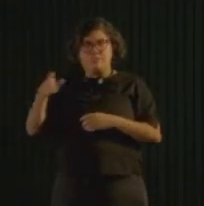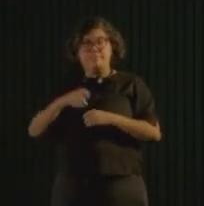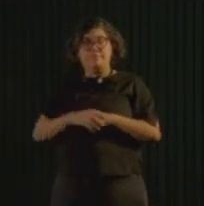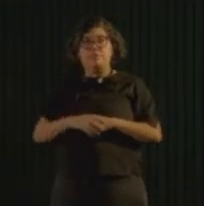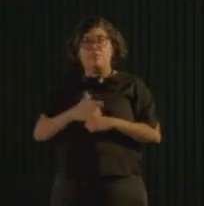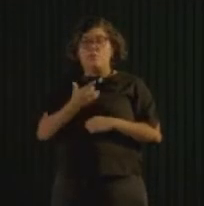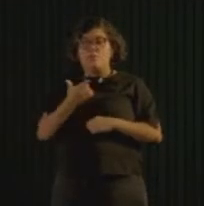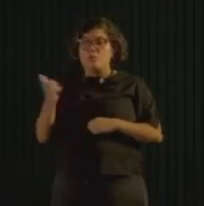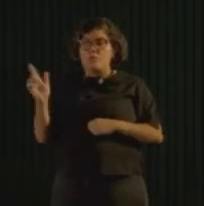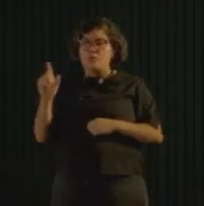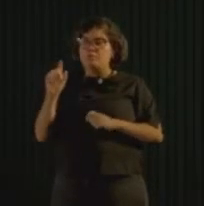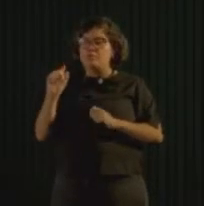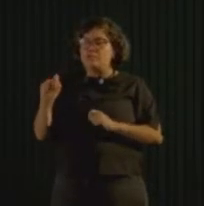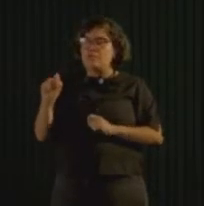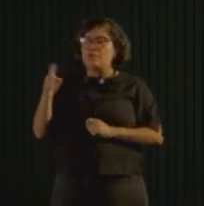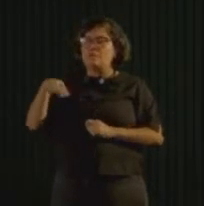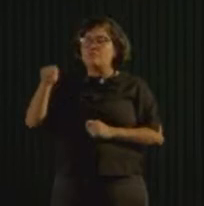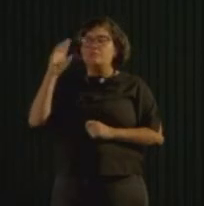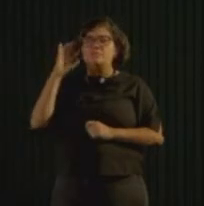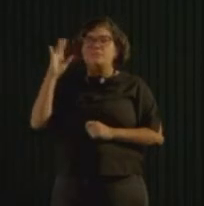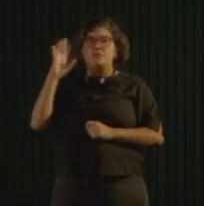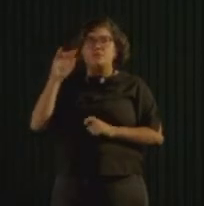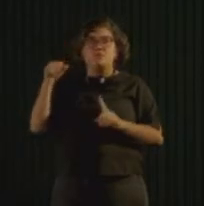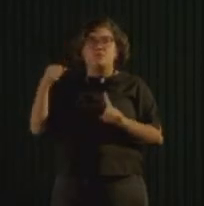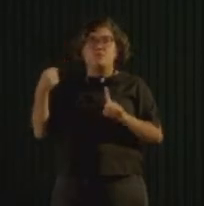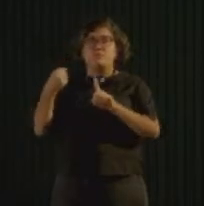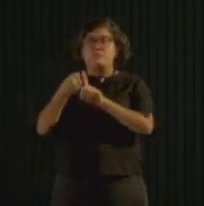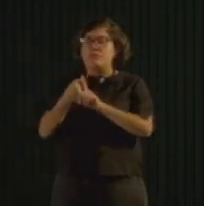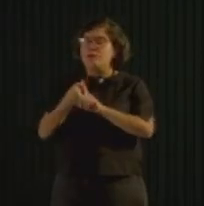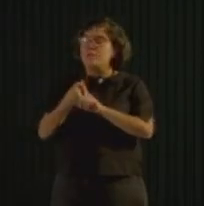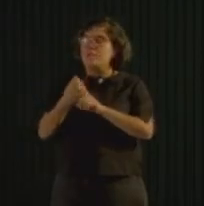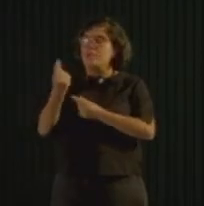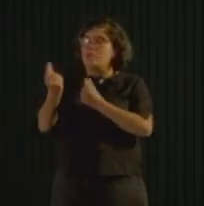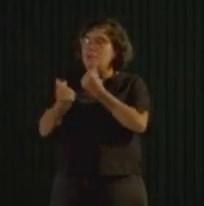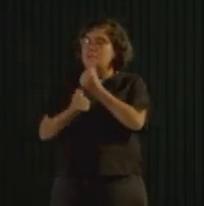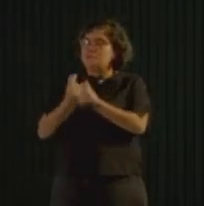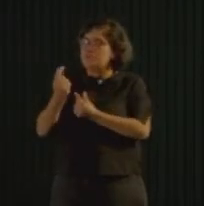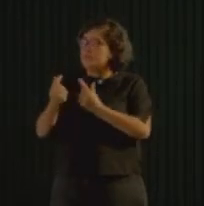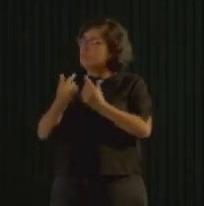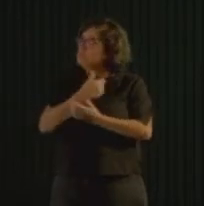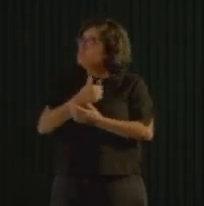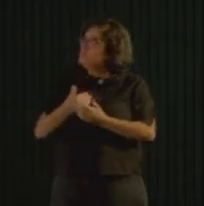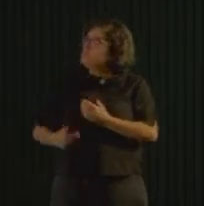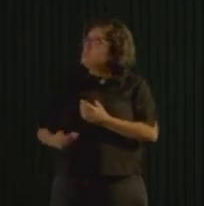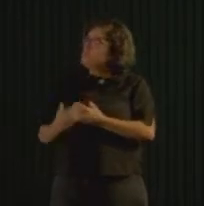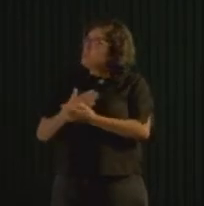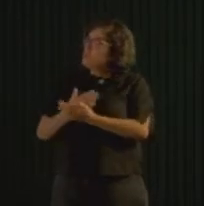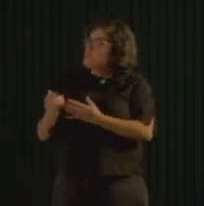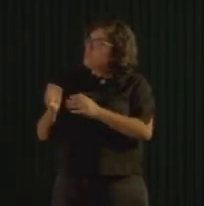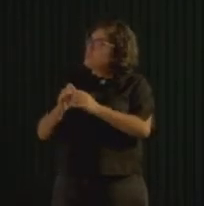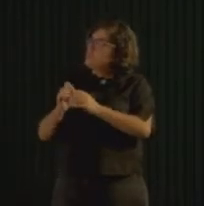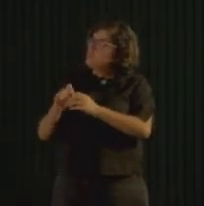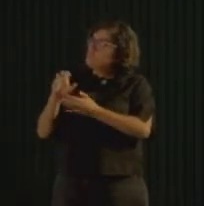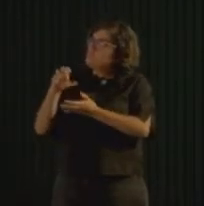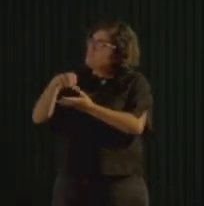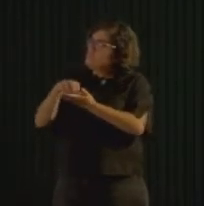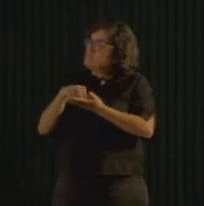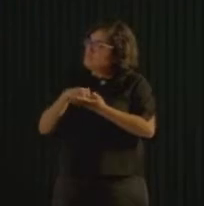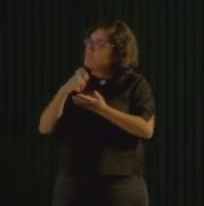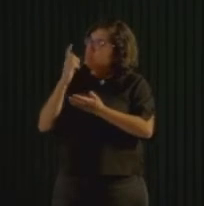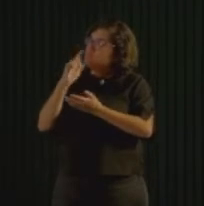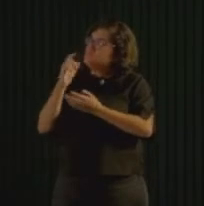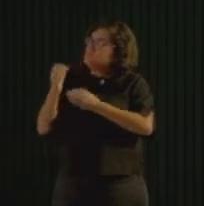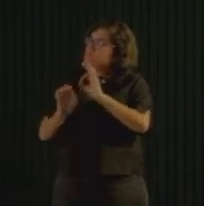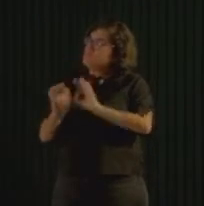imagina o impacto no orçamento público, quando você começar a fazer em escala, imobiliários urbanos para a cidade,